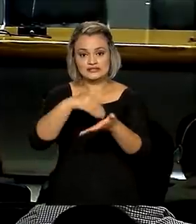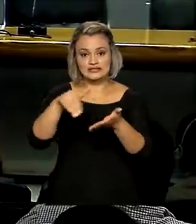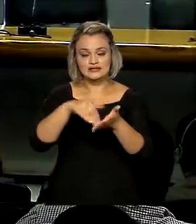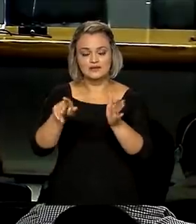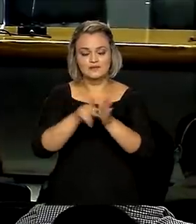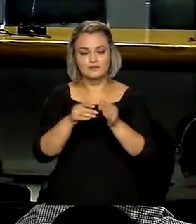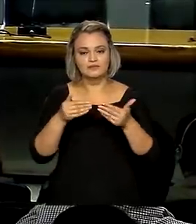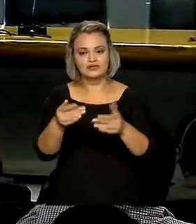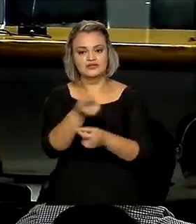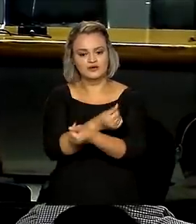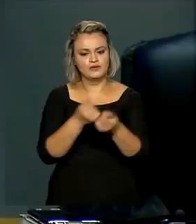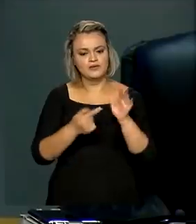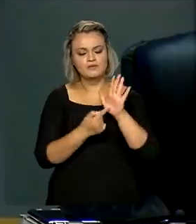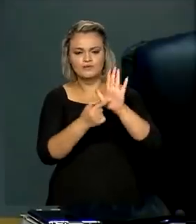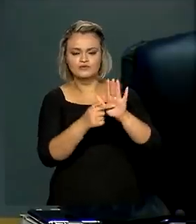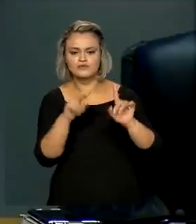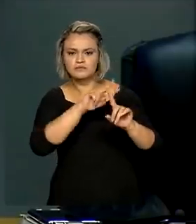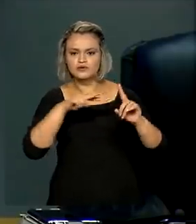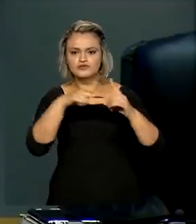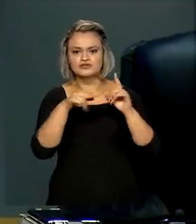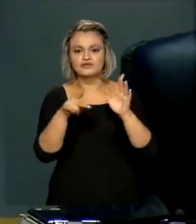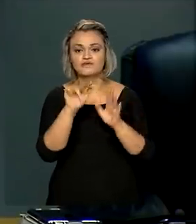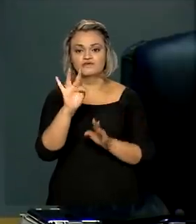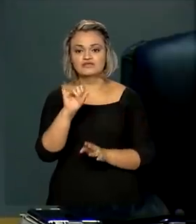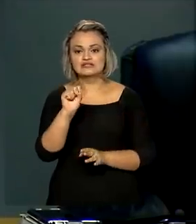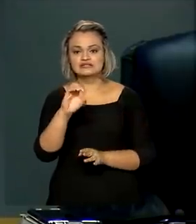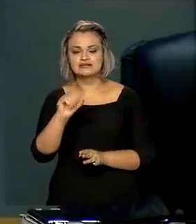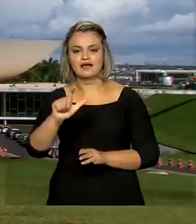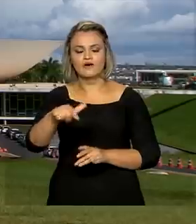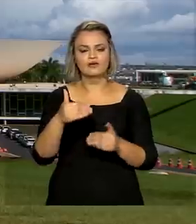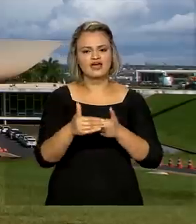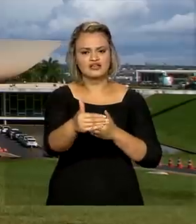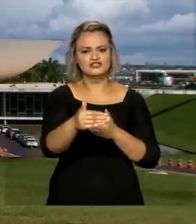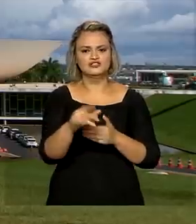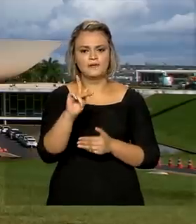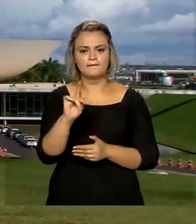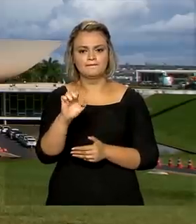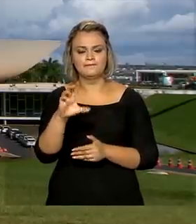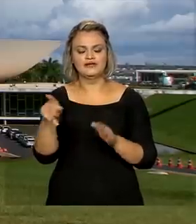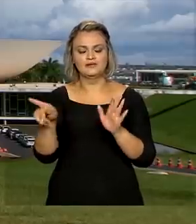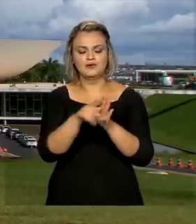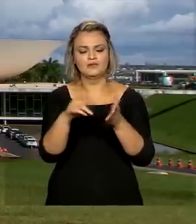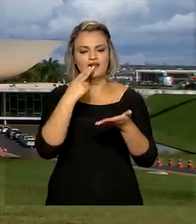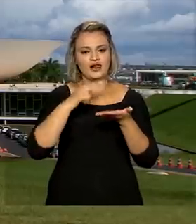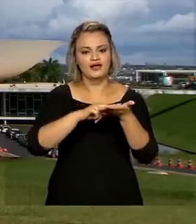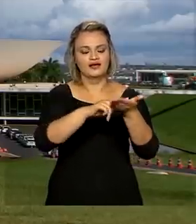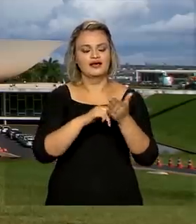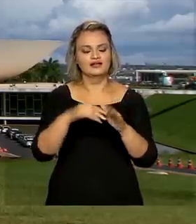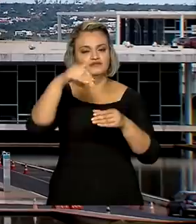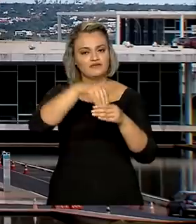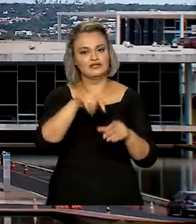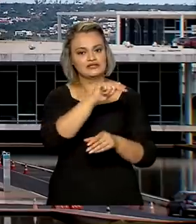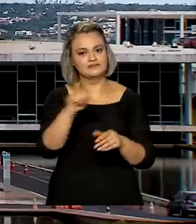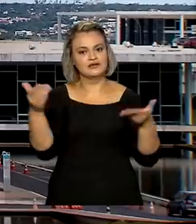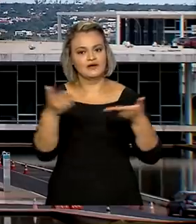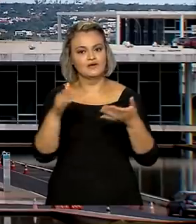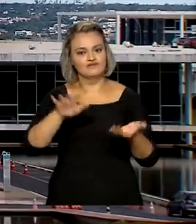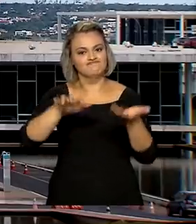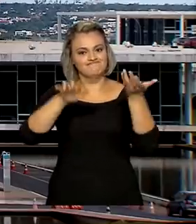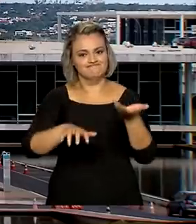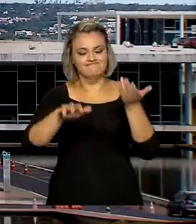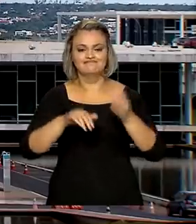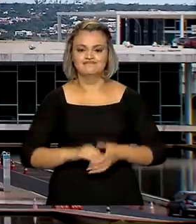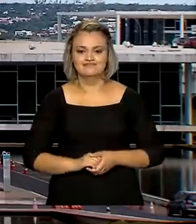Ministério da Economia apresentaram projeções fiscais e os possíveis efeitos da PEC dos Precatórios, que deve ser votada nesta semana no